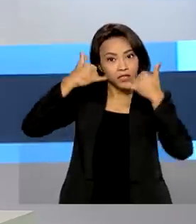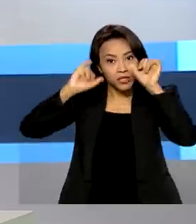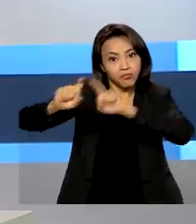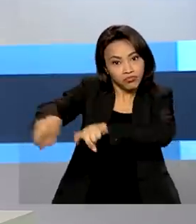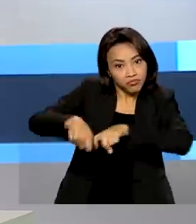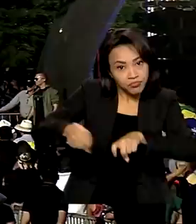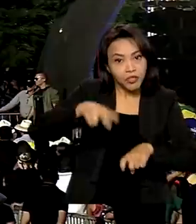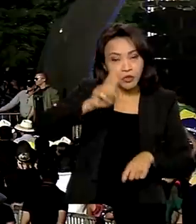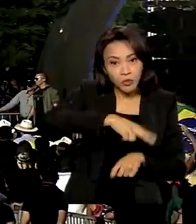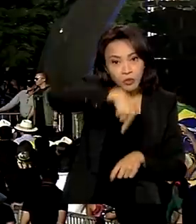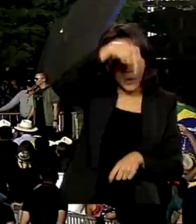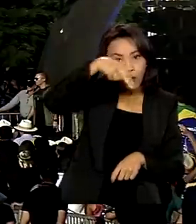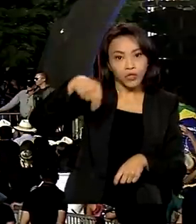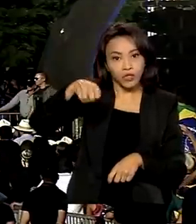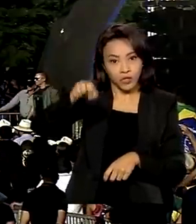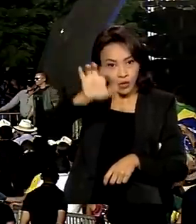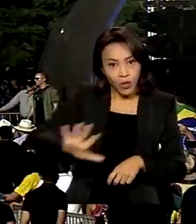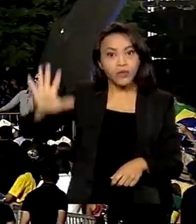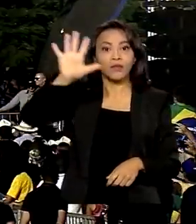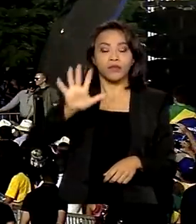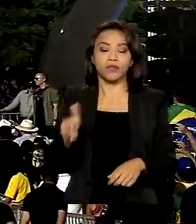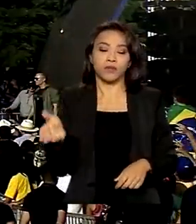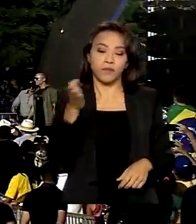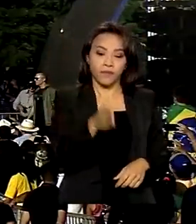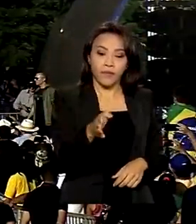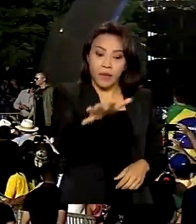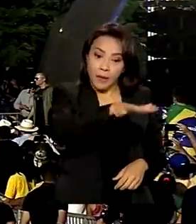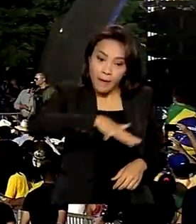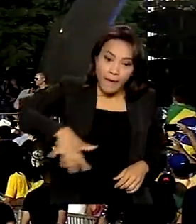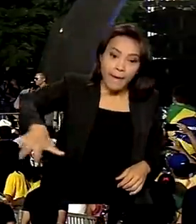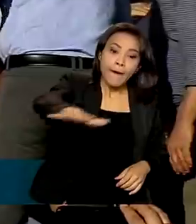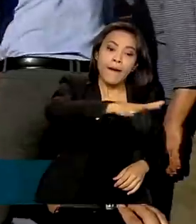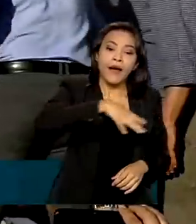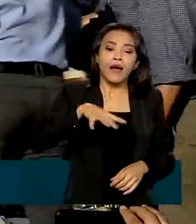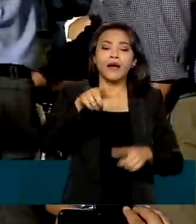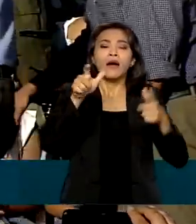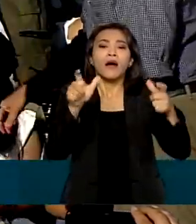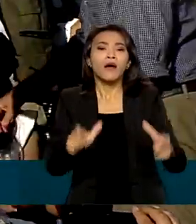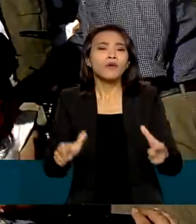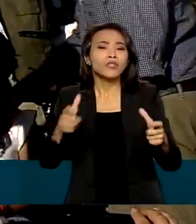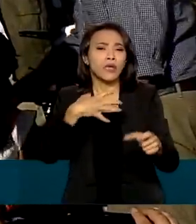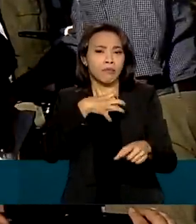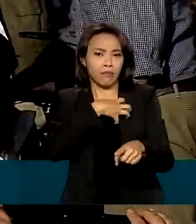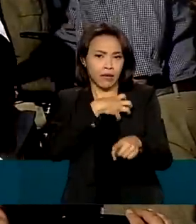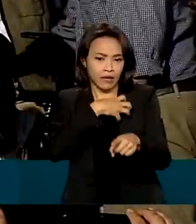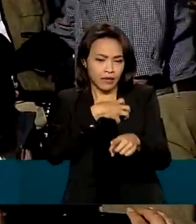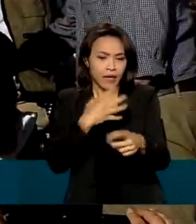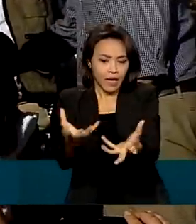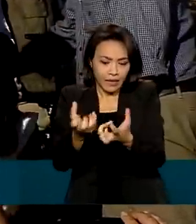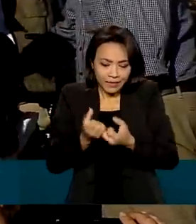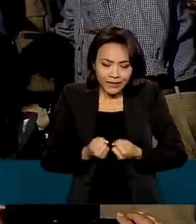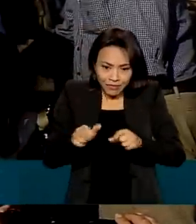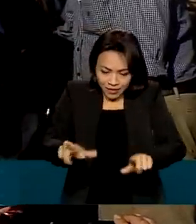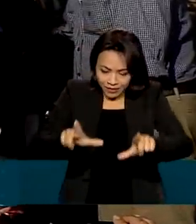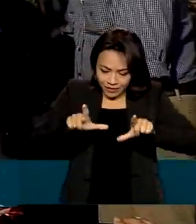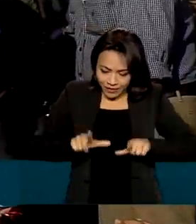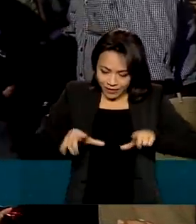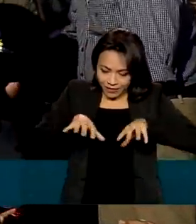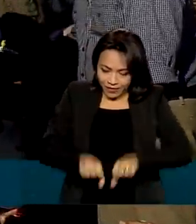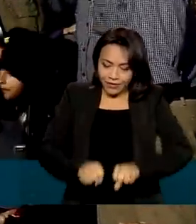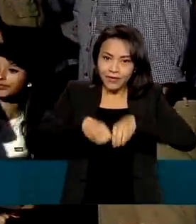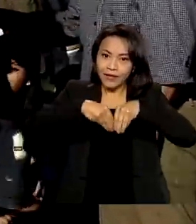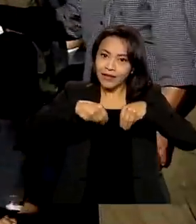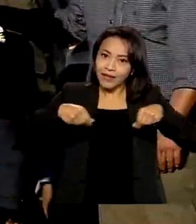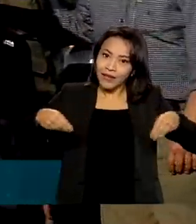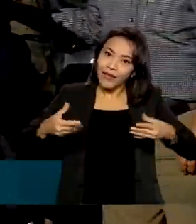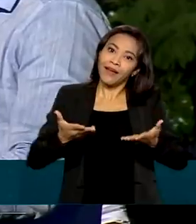nordeste. Produtores rurais da região oeste da Bahia receberam os títulos de suas propriedades das mãos do presidente